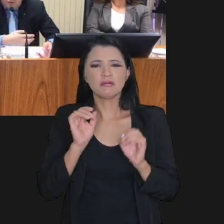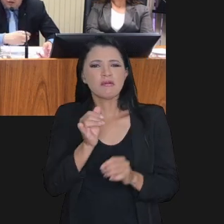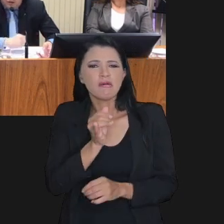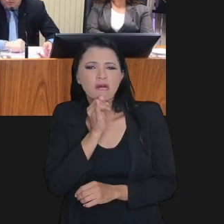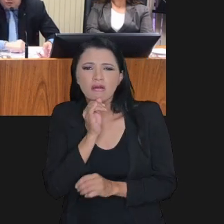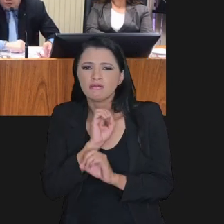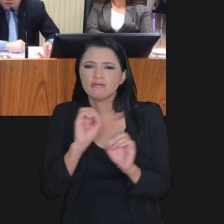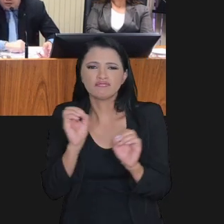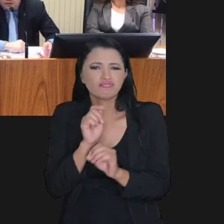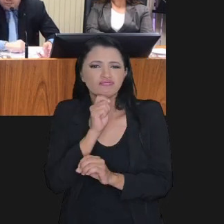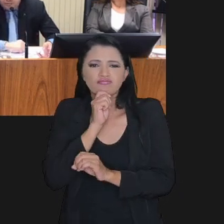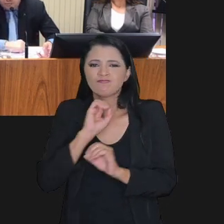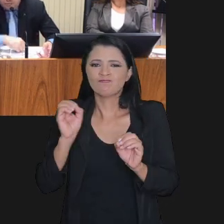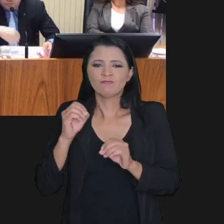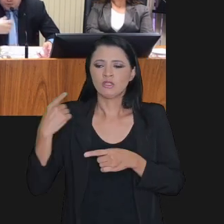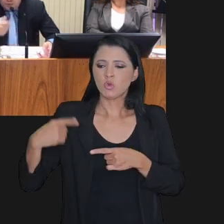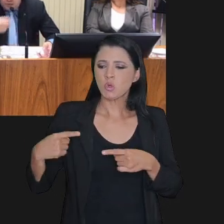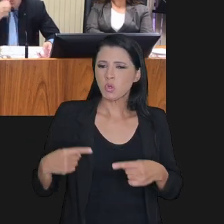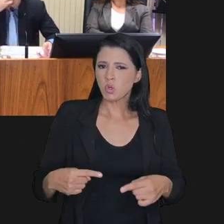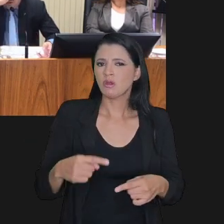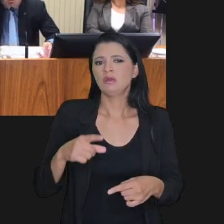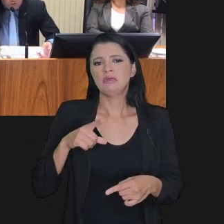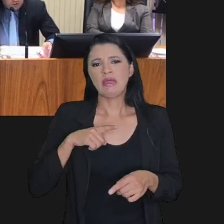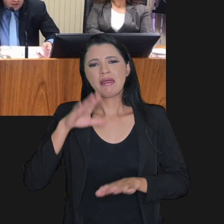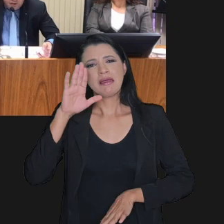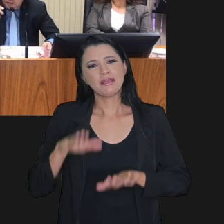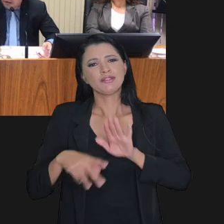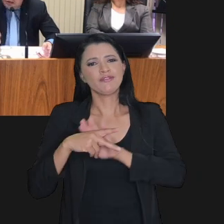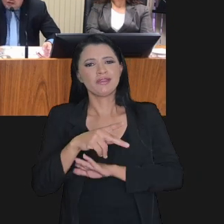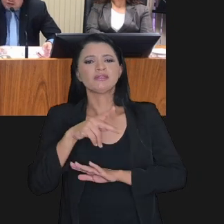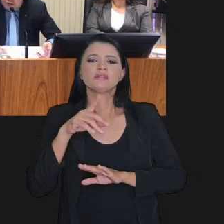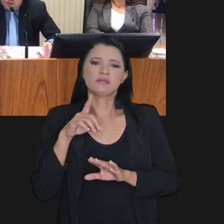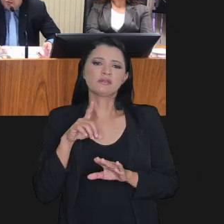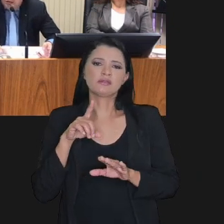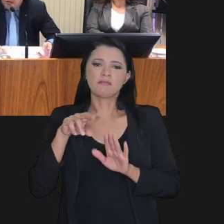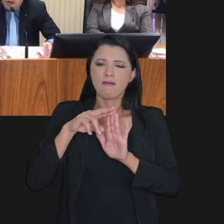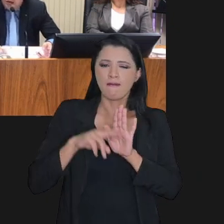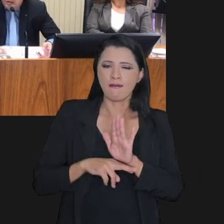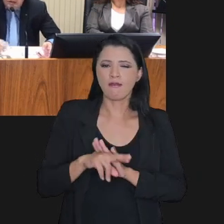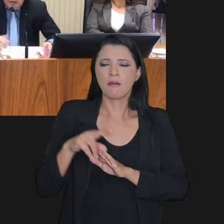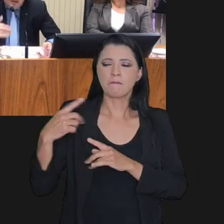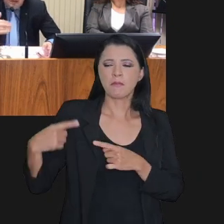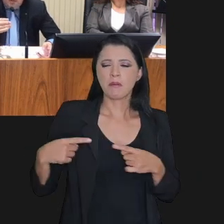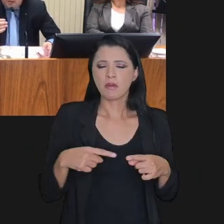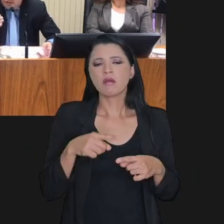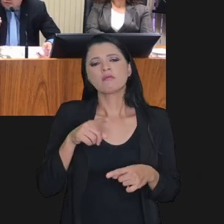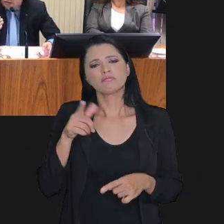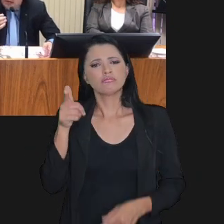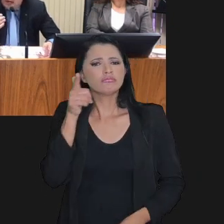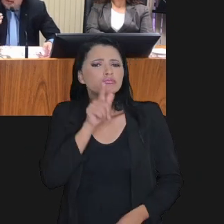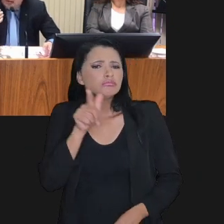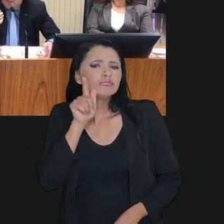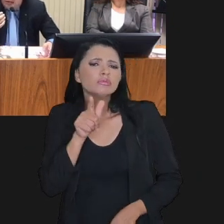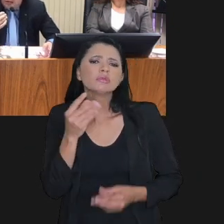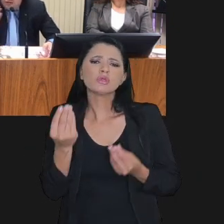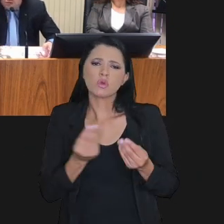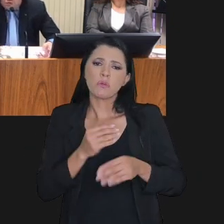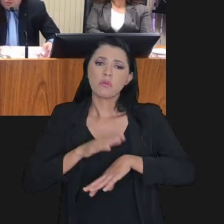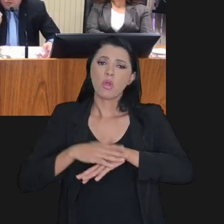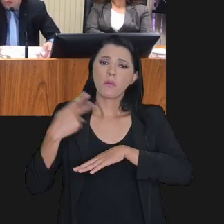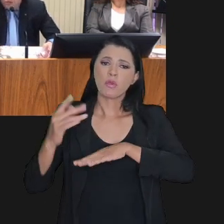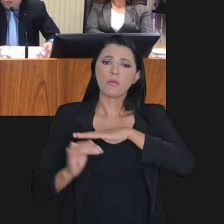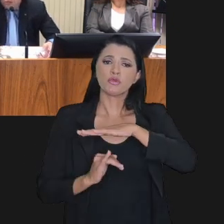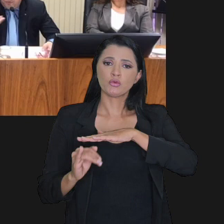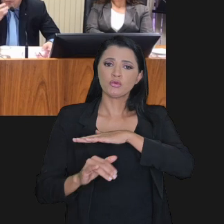tem muitas discussões às vezes até doutrinárias, e você consegue, através de,